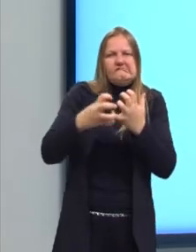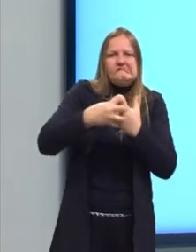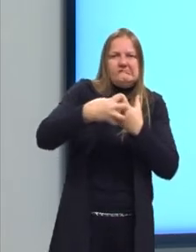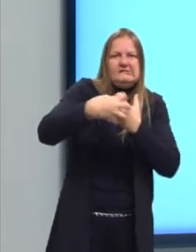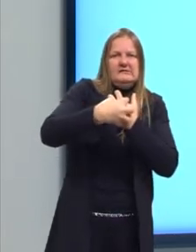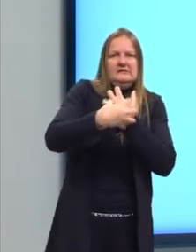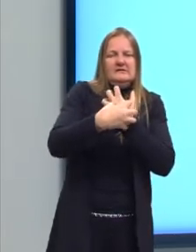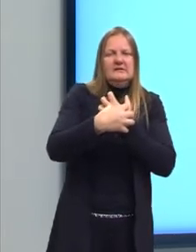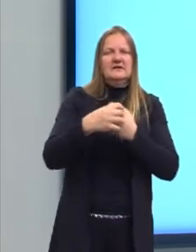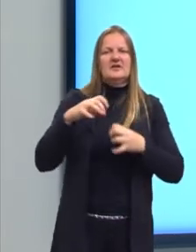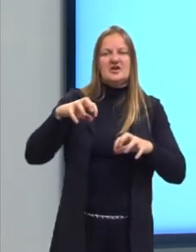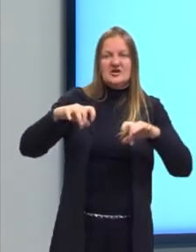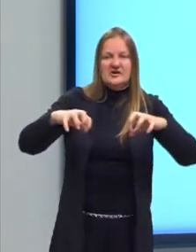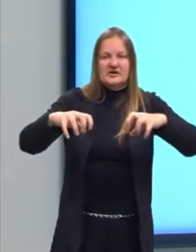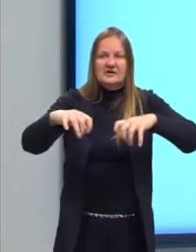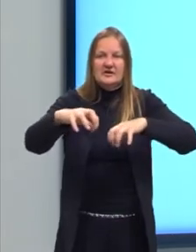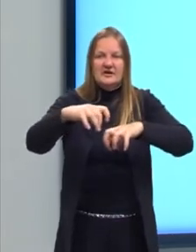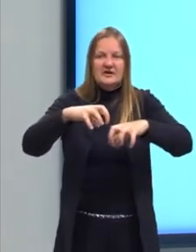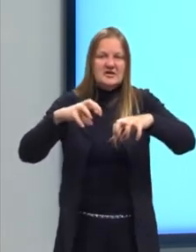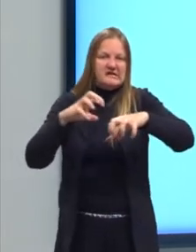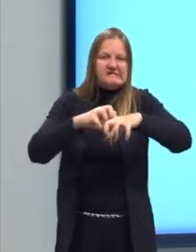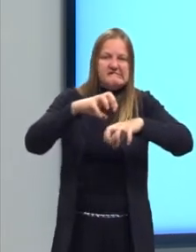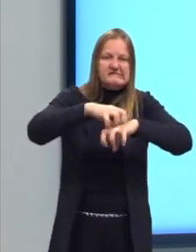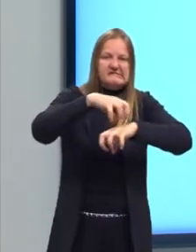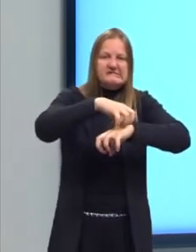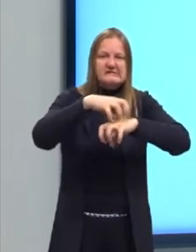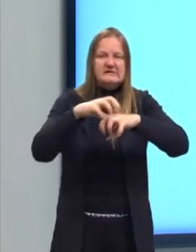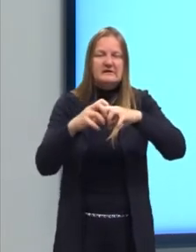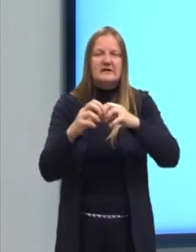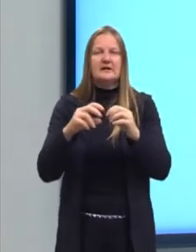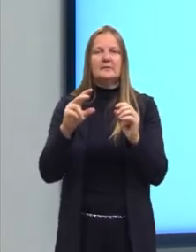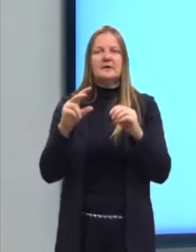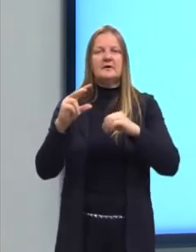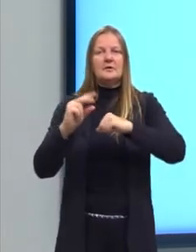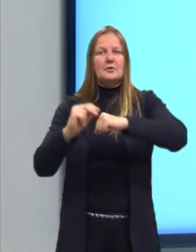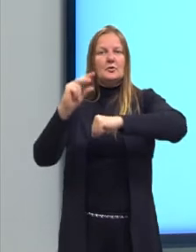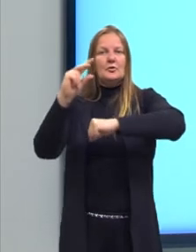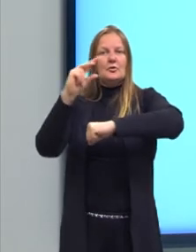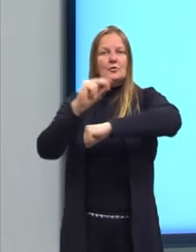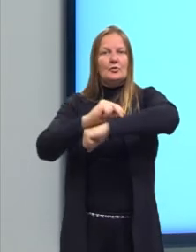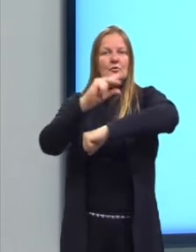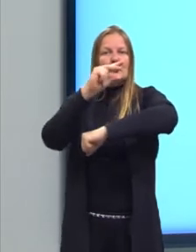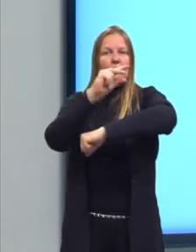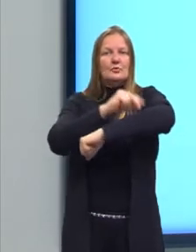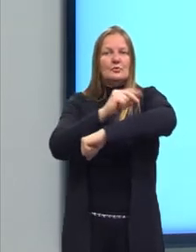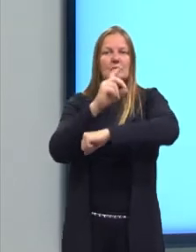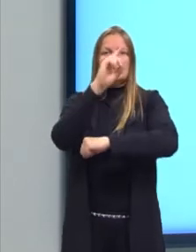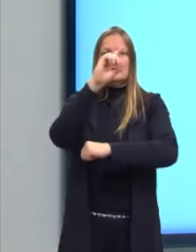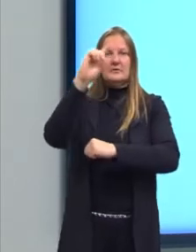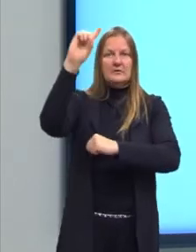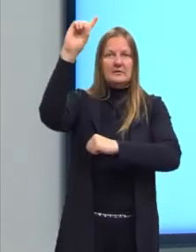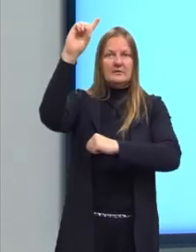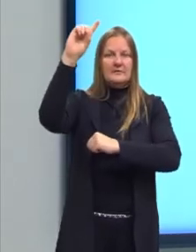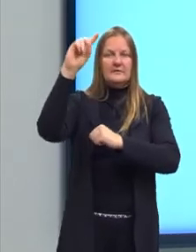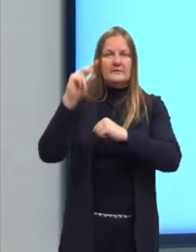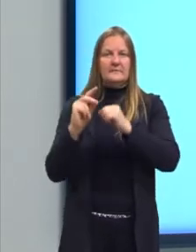espécies de aranhas que mantêm essa prática, também louva a Deus, que mantém aí o canibalismo, por exemplo.